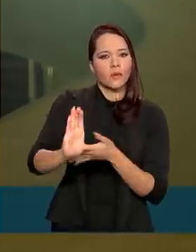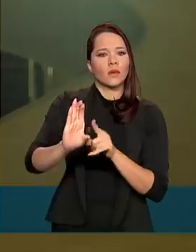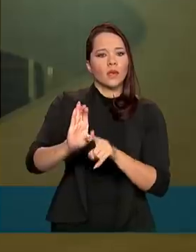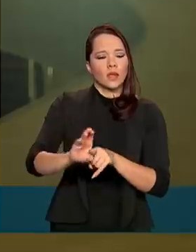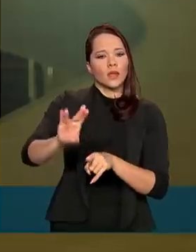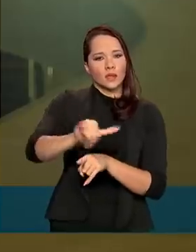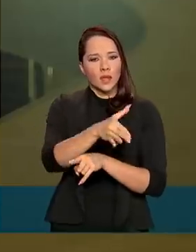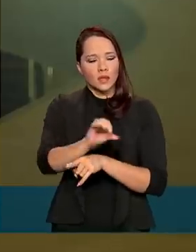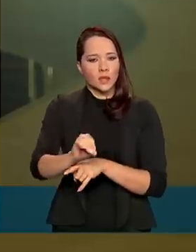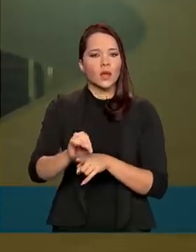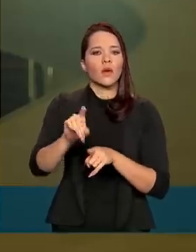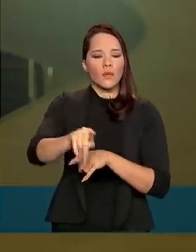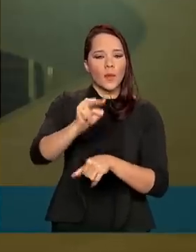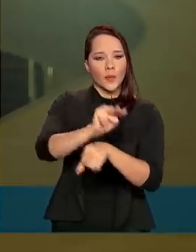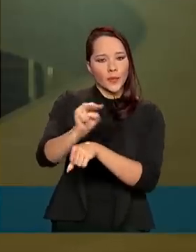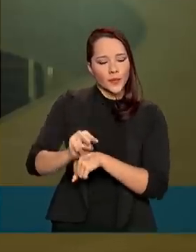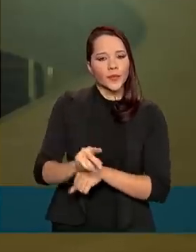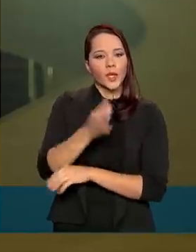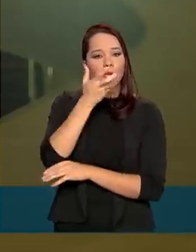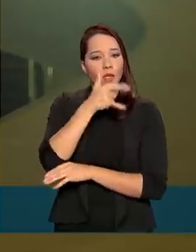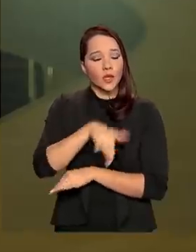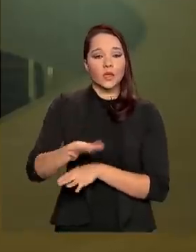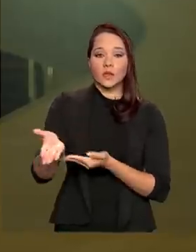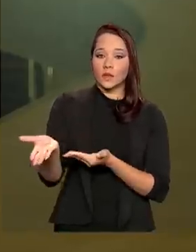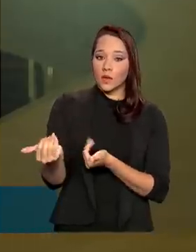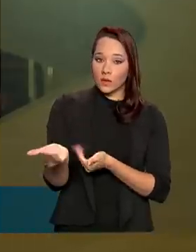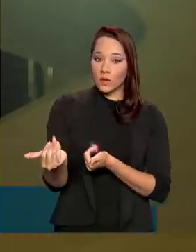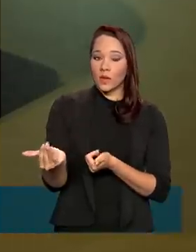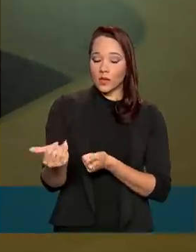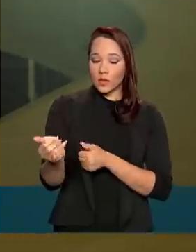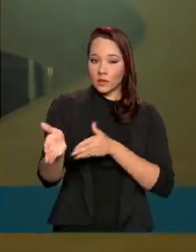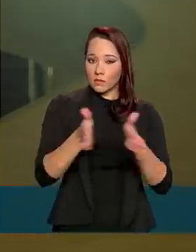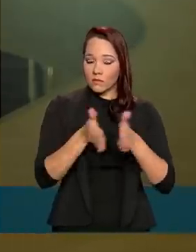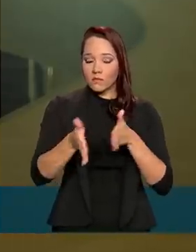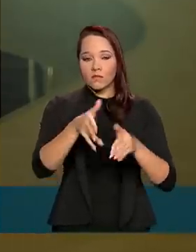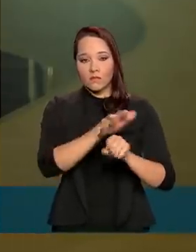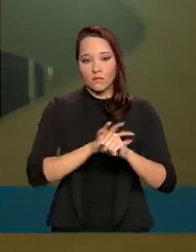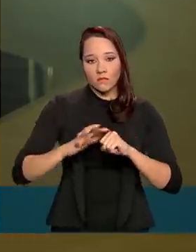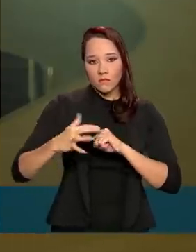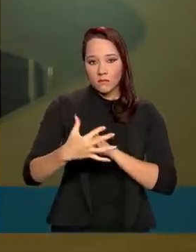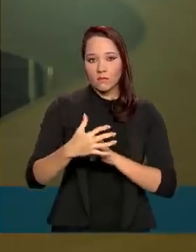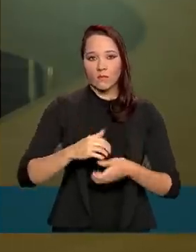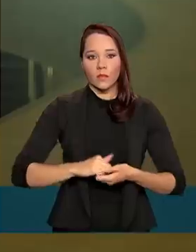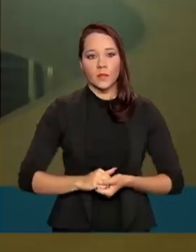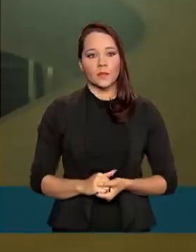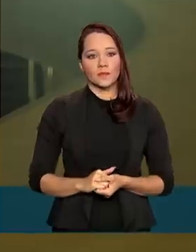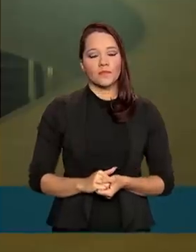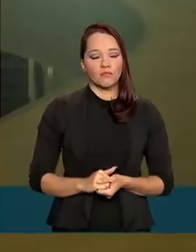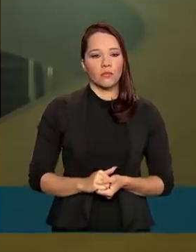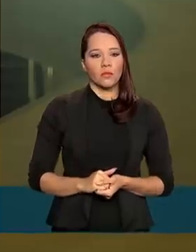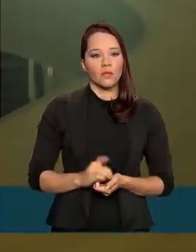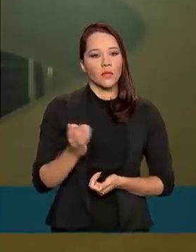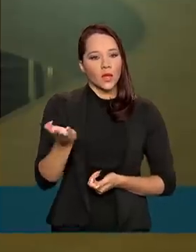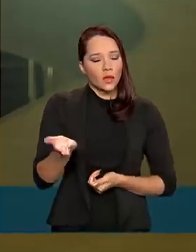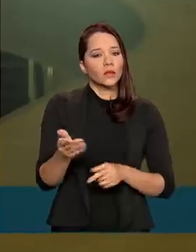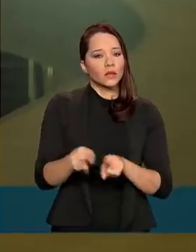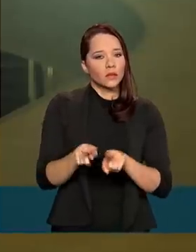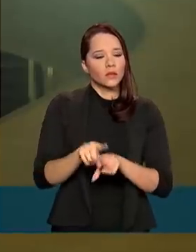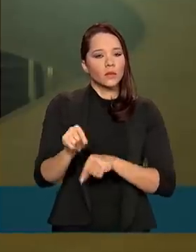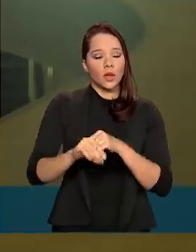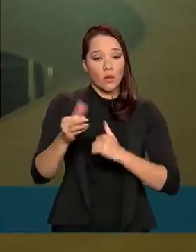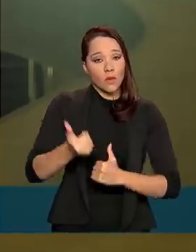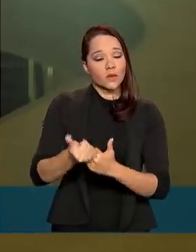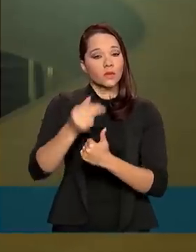nas ações voltadas à proteção de crianças e adolescentes durante a pandemia da Covid-19. Isso inclui o